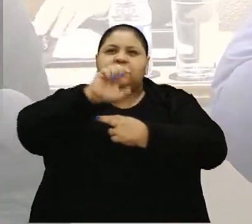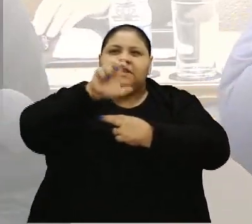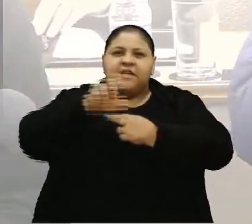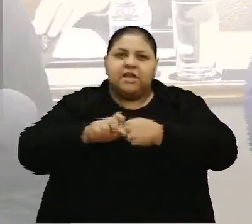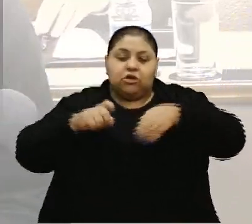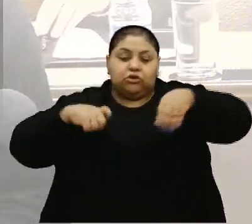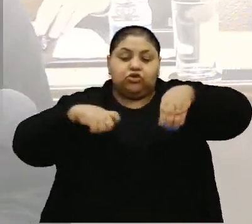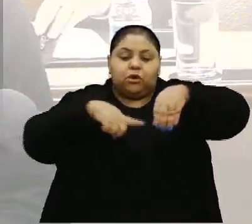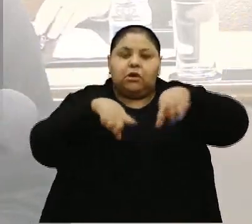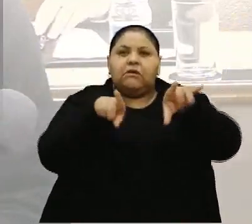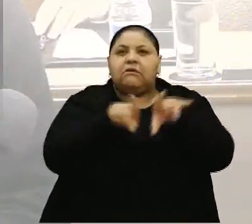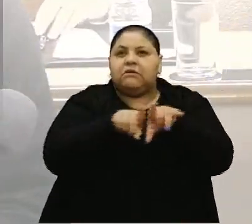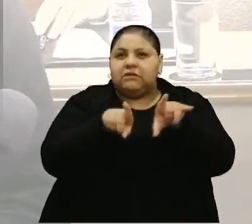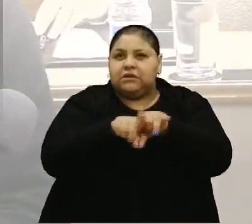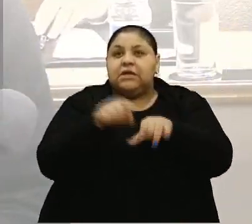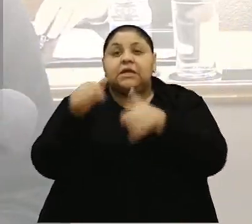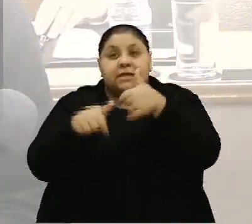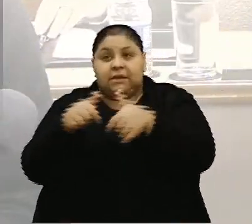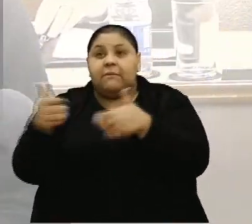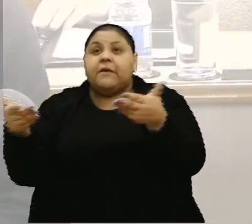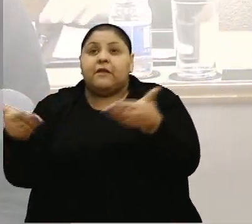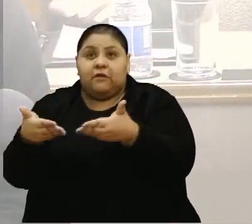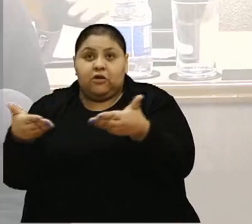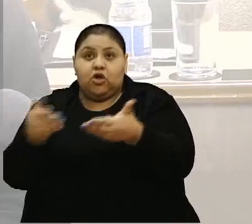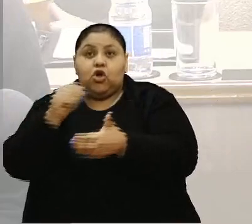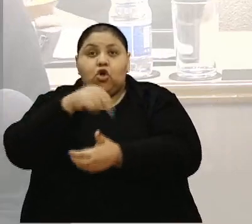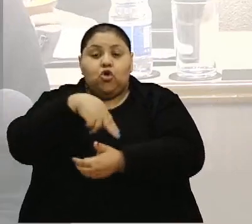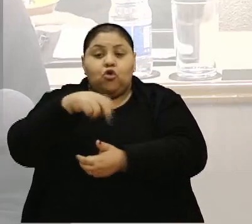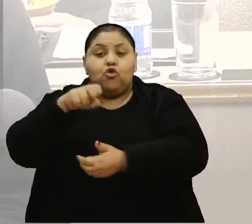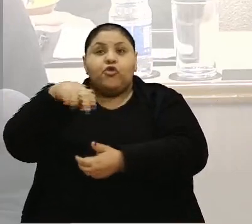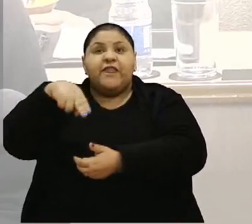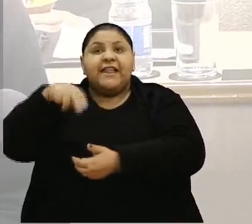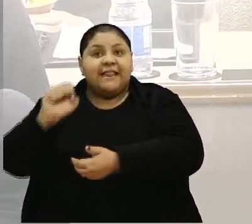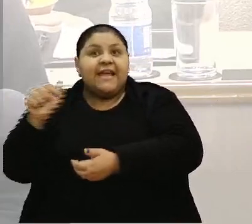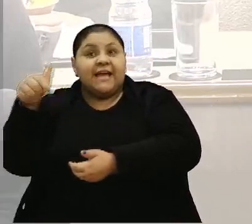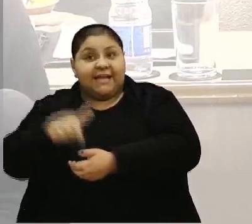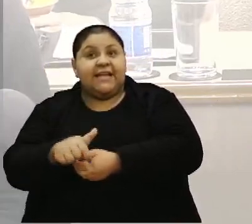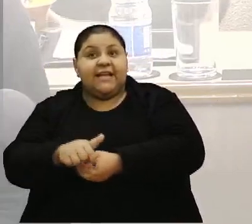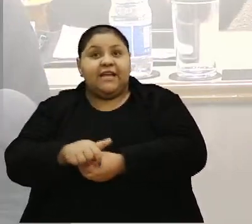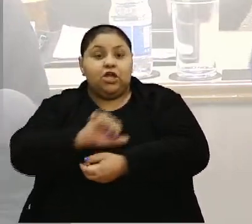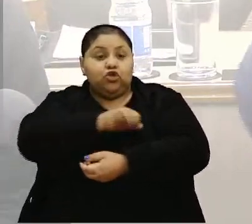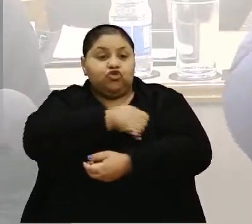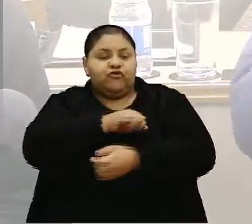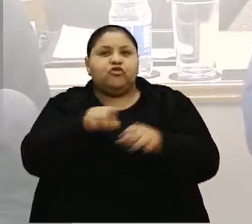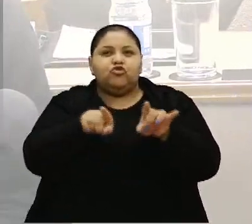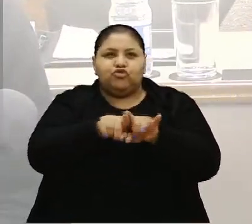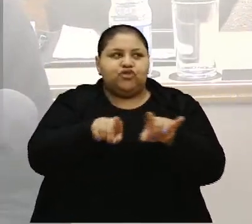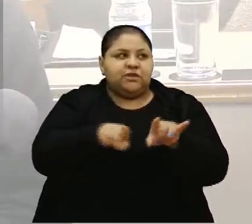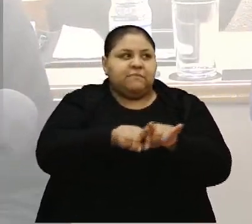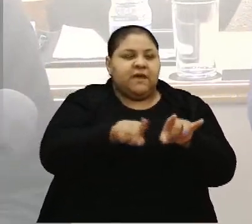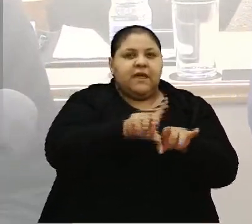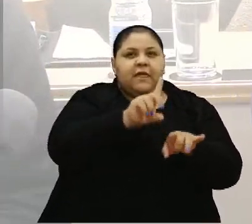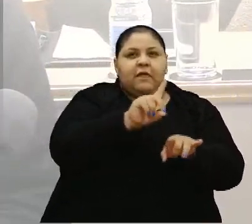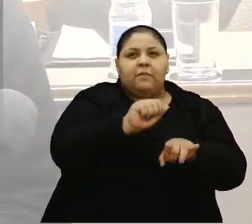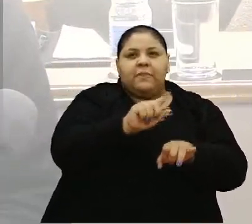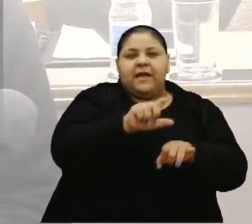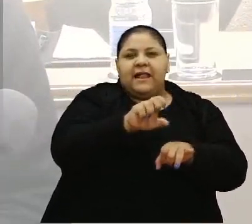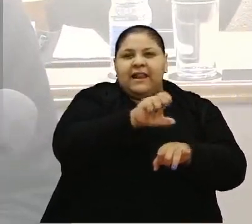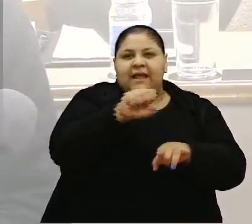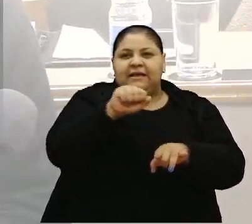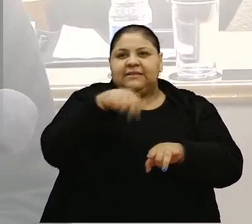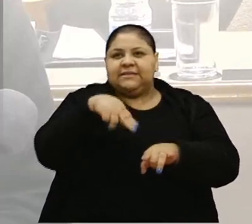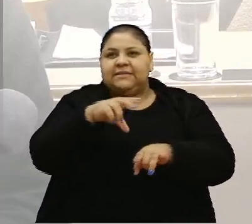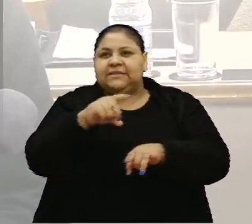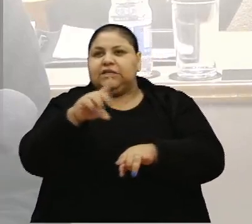jogadores em atividade como o Nenê, o nosso Nenê aqui do Esporte Clube Juventude, o D'Alessandro, o meu querido, idolatrado D